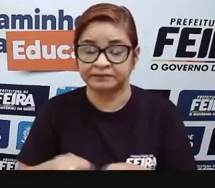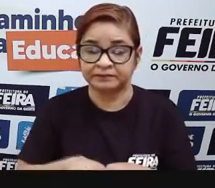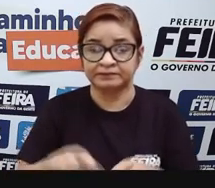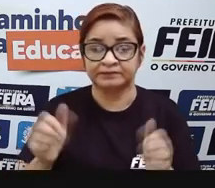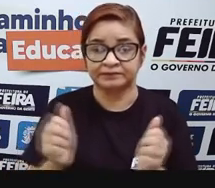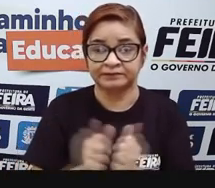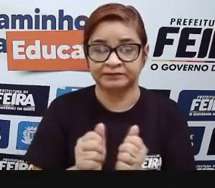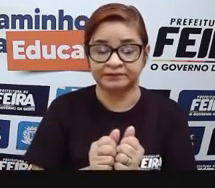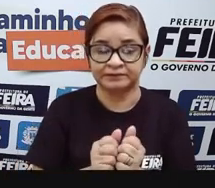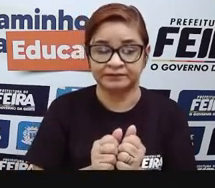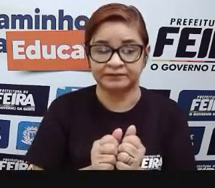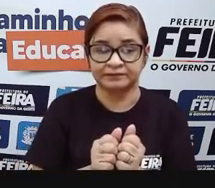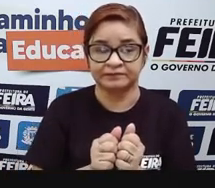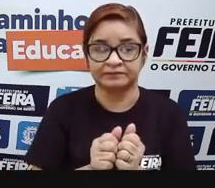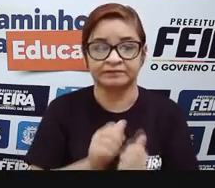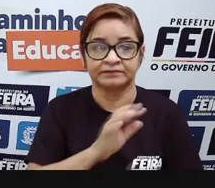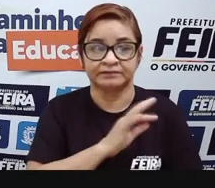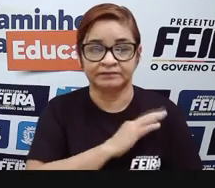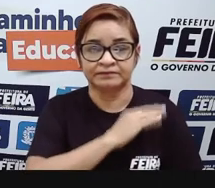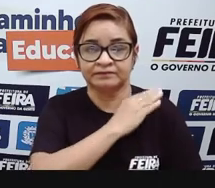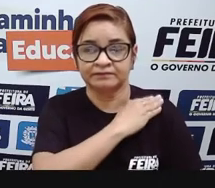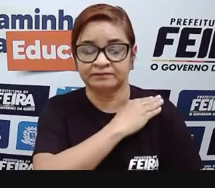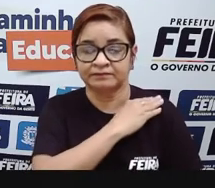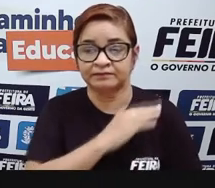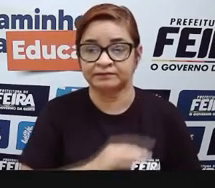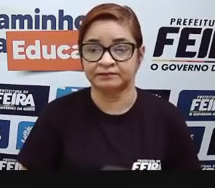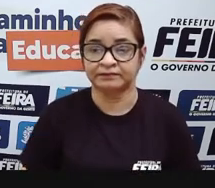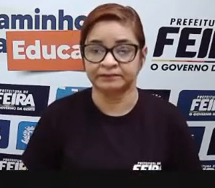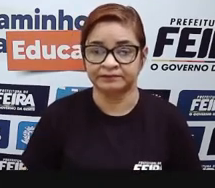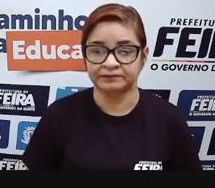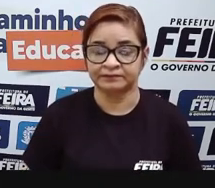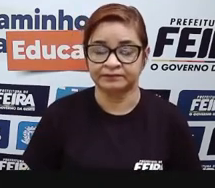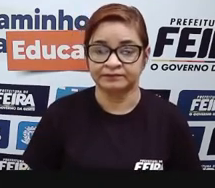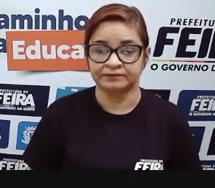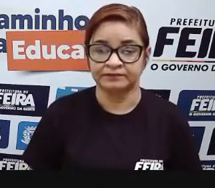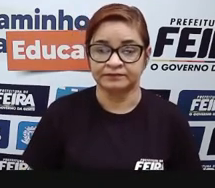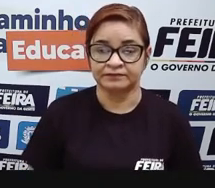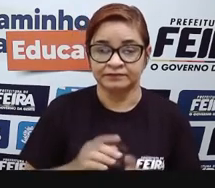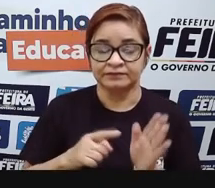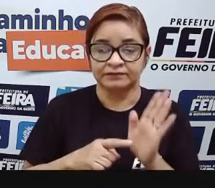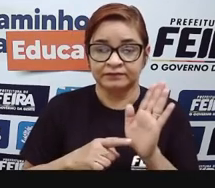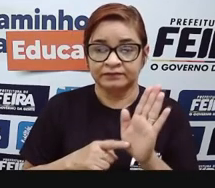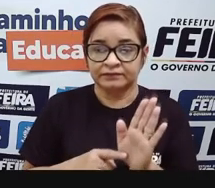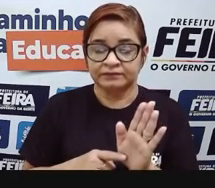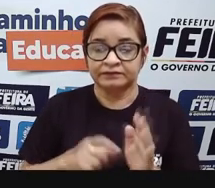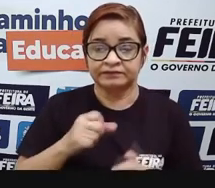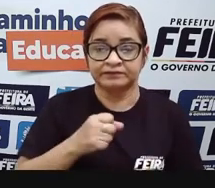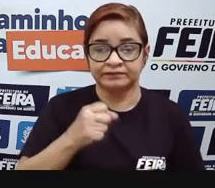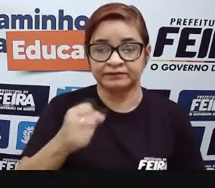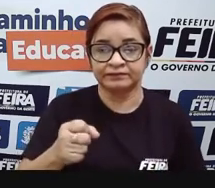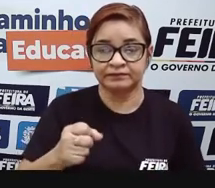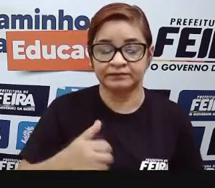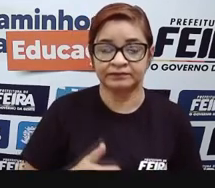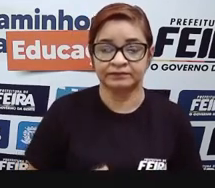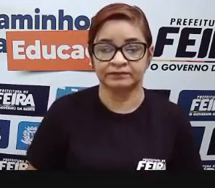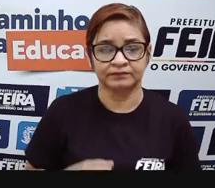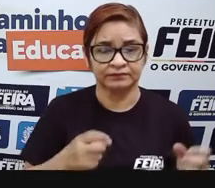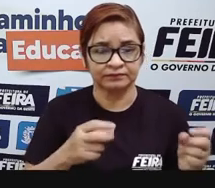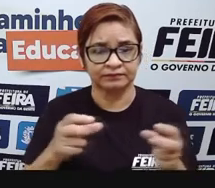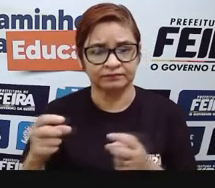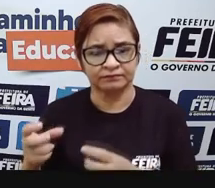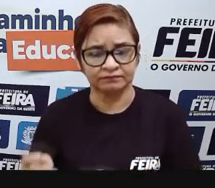PM. Eu vou mostrar para vocês uma reportagem do comércio, o aconteceu